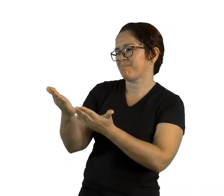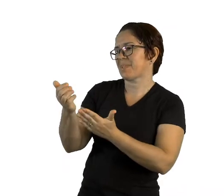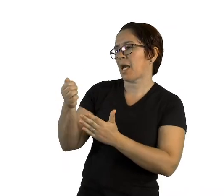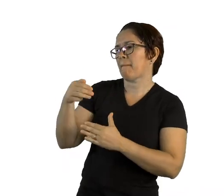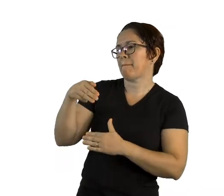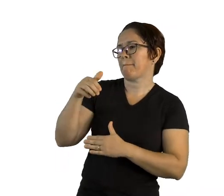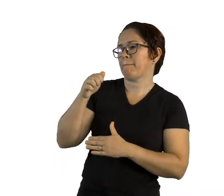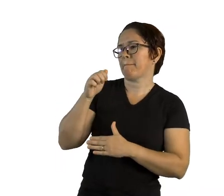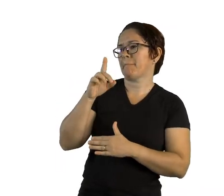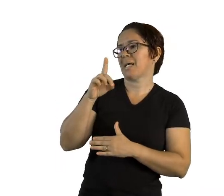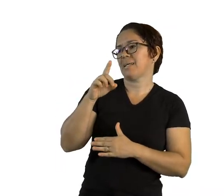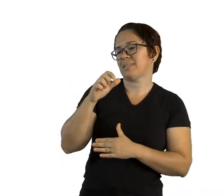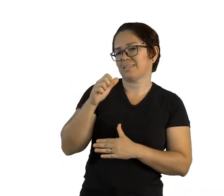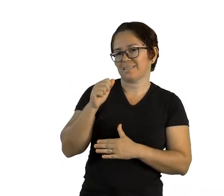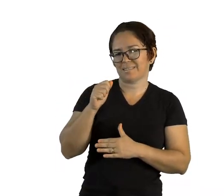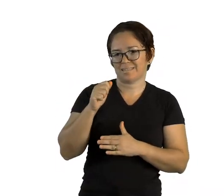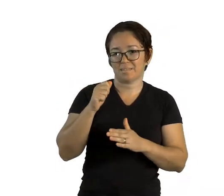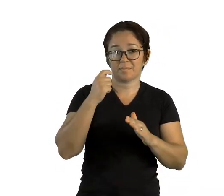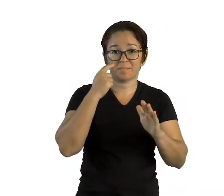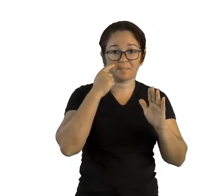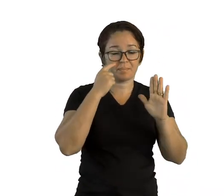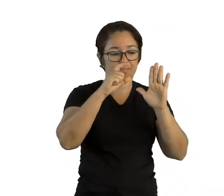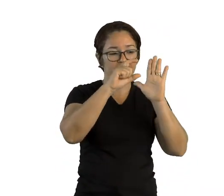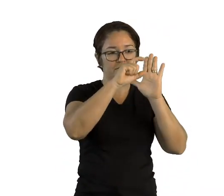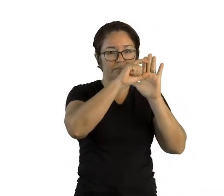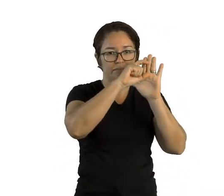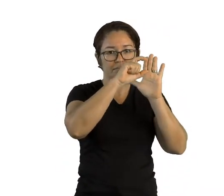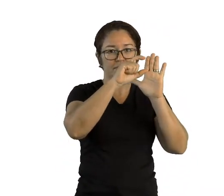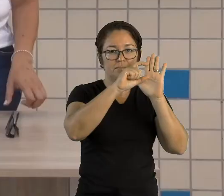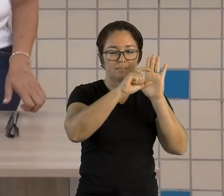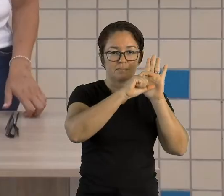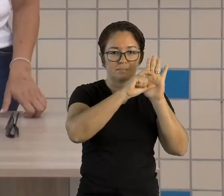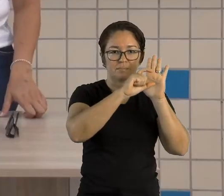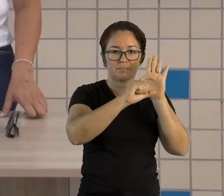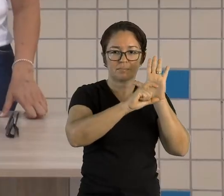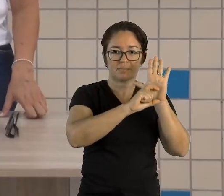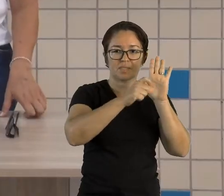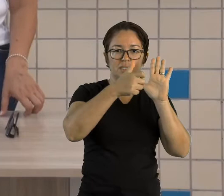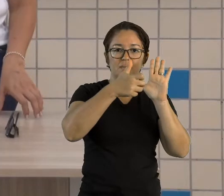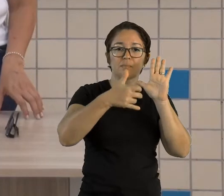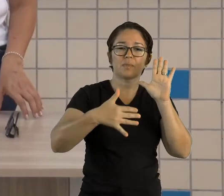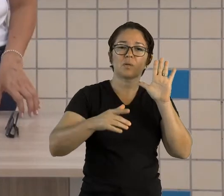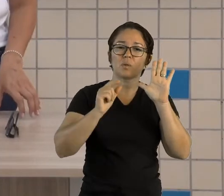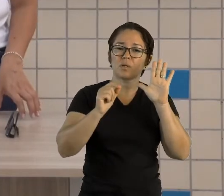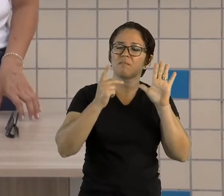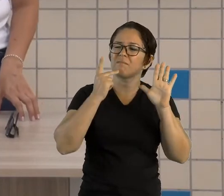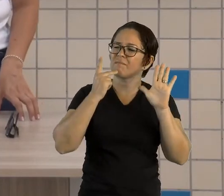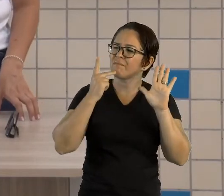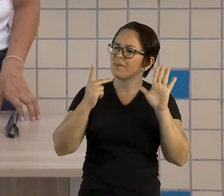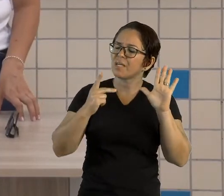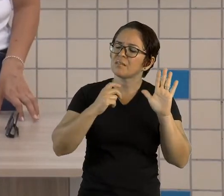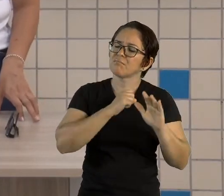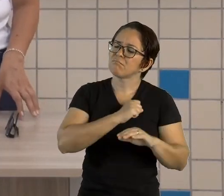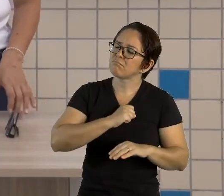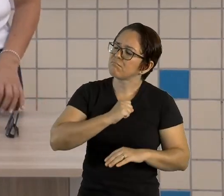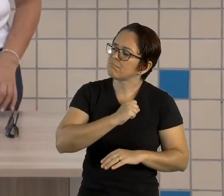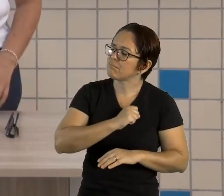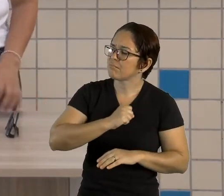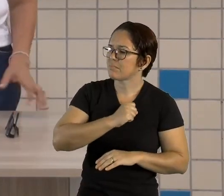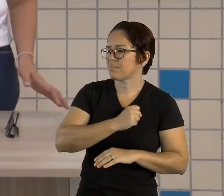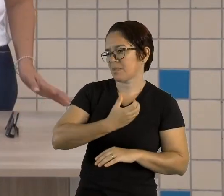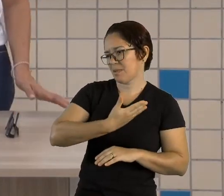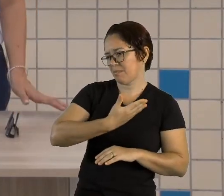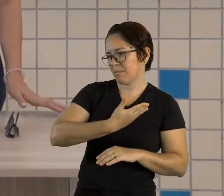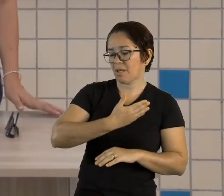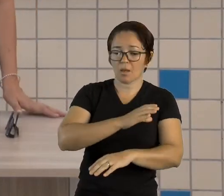temos aqui quais os assuntos que foram tratados. Bianca falou da saudade que estava da Amanda, do curso